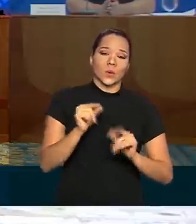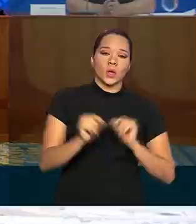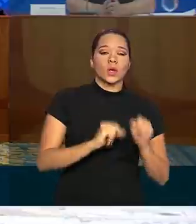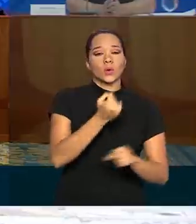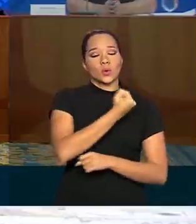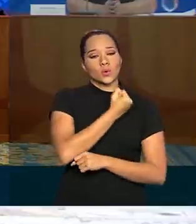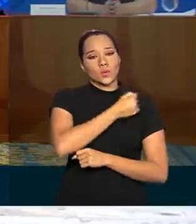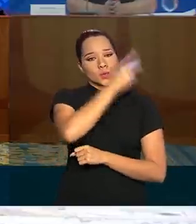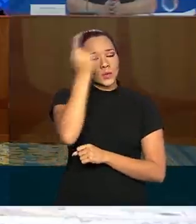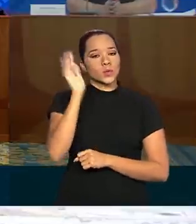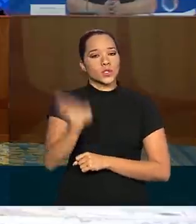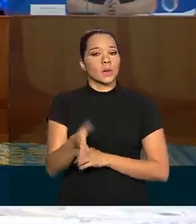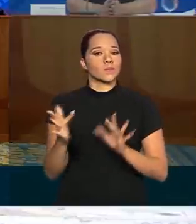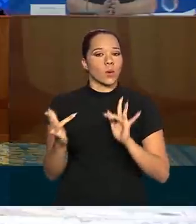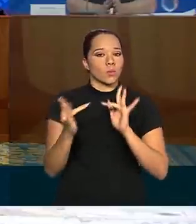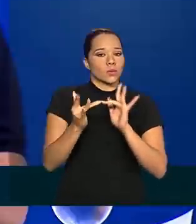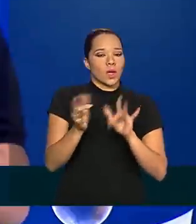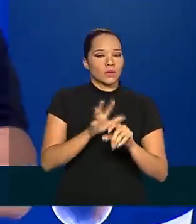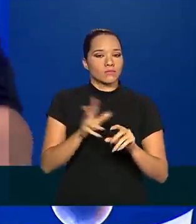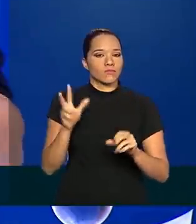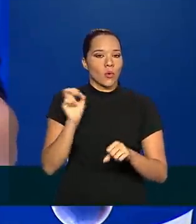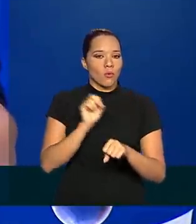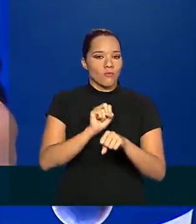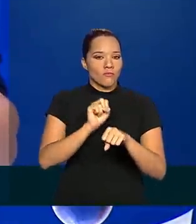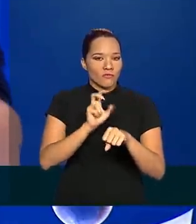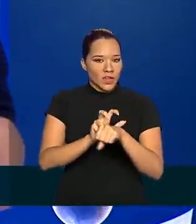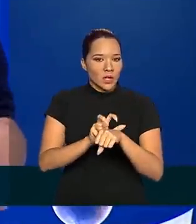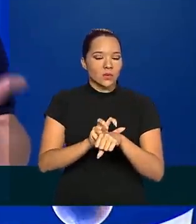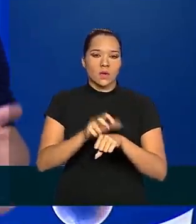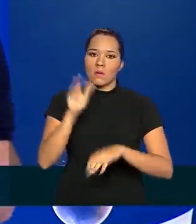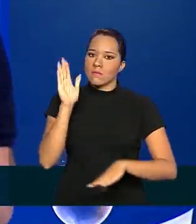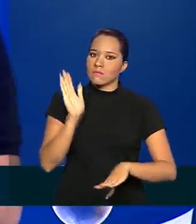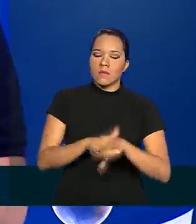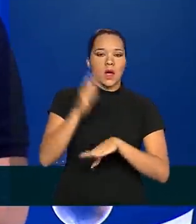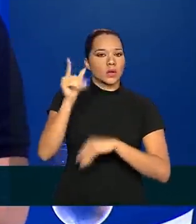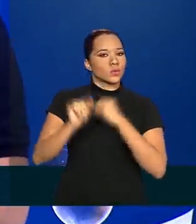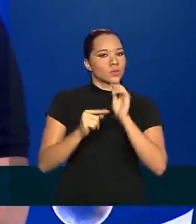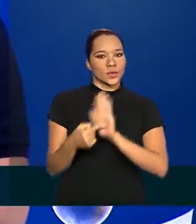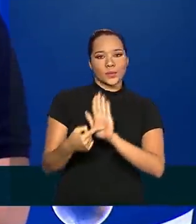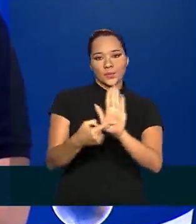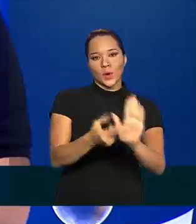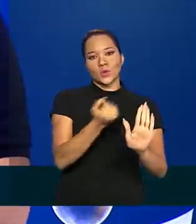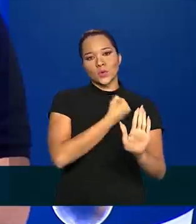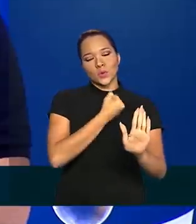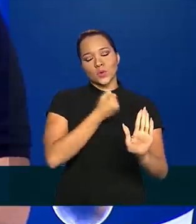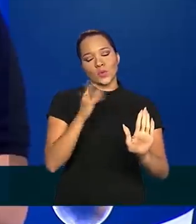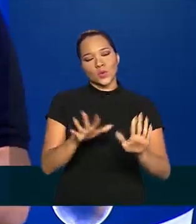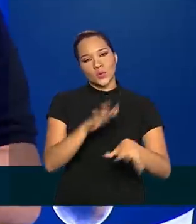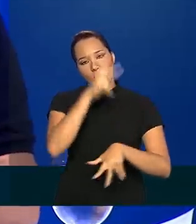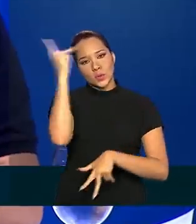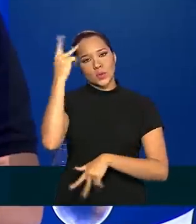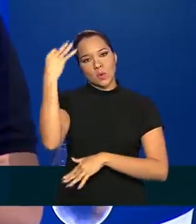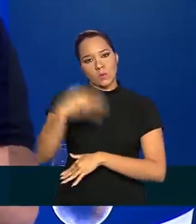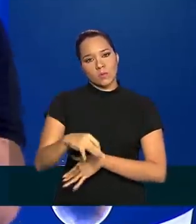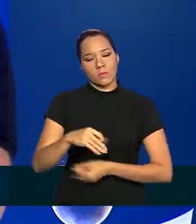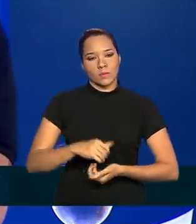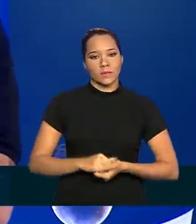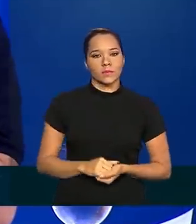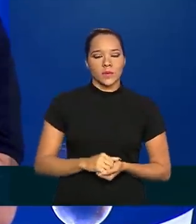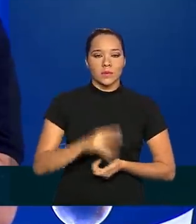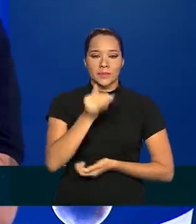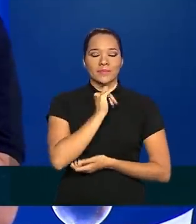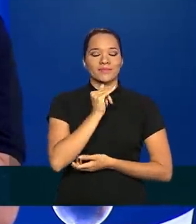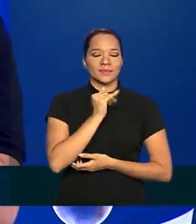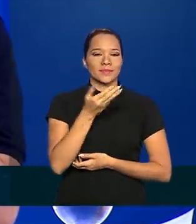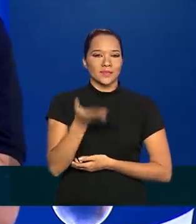número de pessoas que já tiveram contato com o vírus é muito maior do que aparece no número de casos confirmados. Mas, por exemplo, a